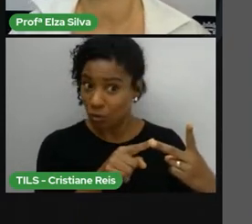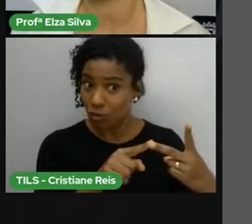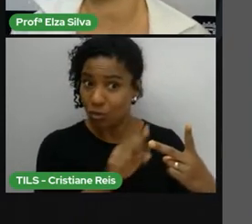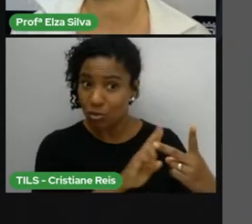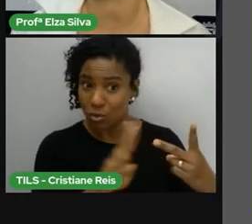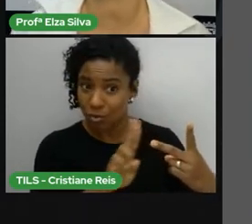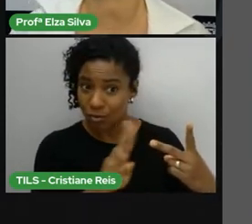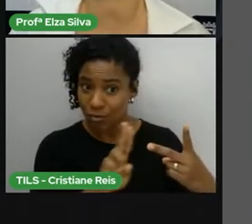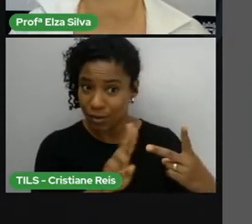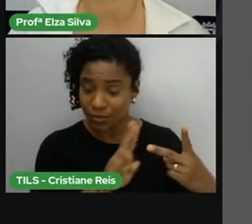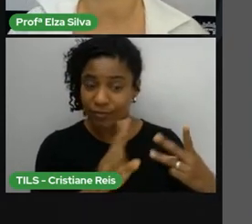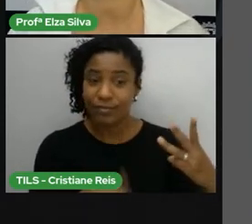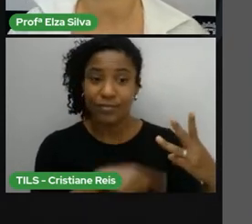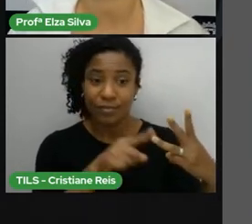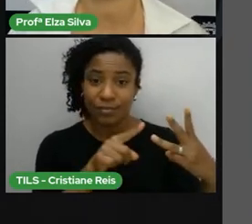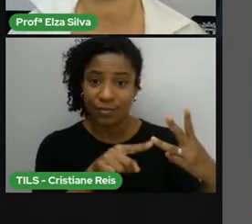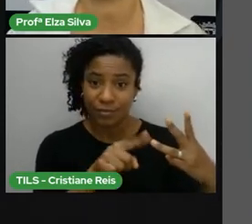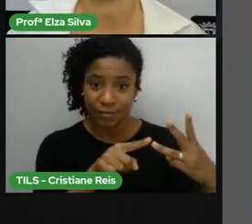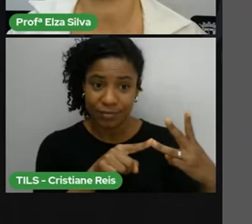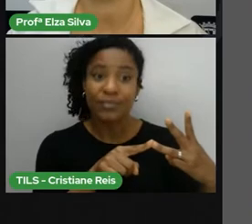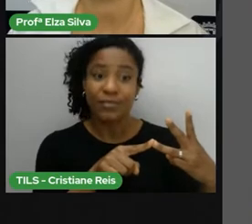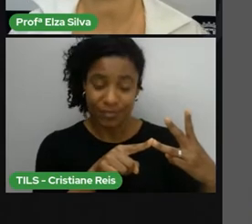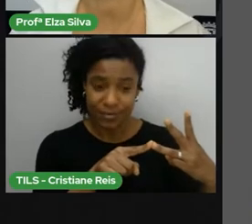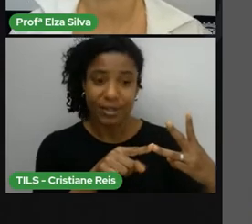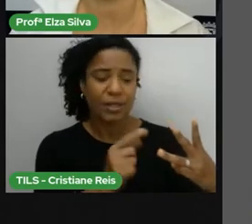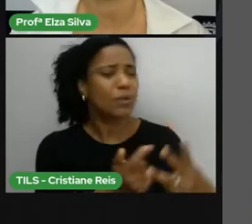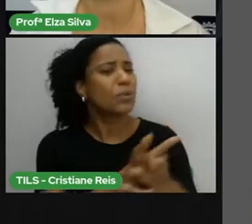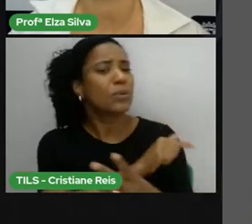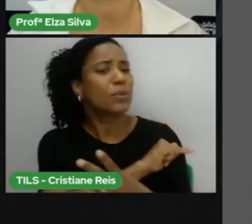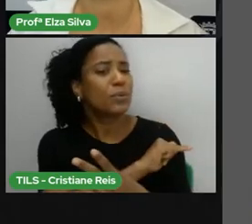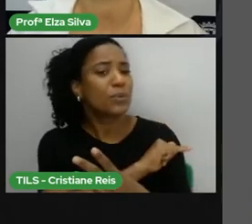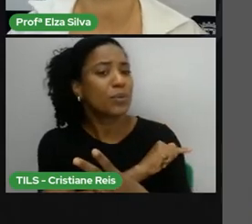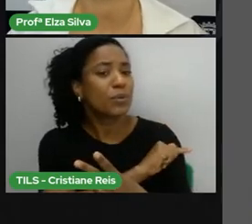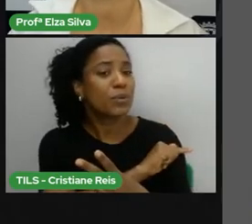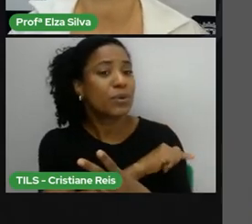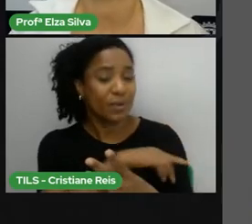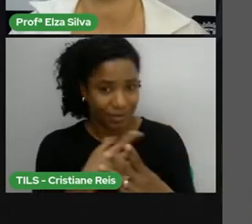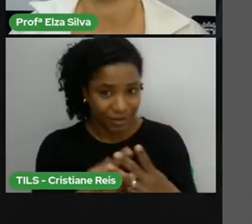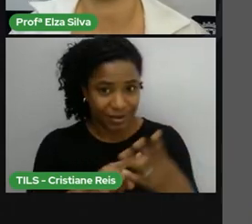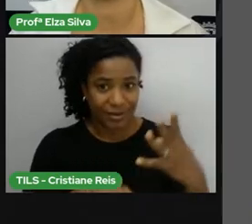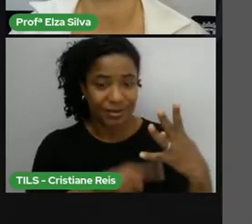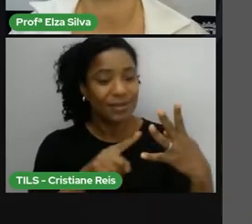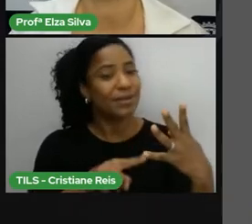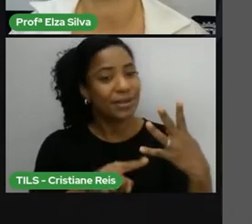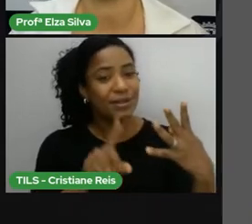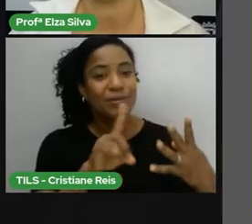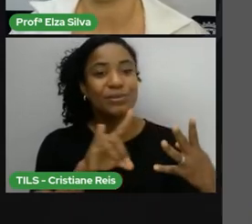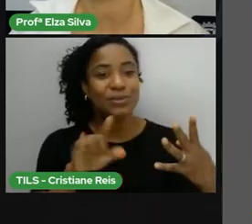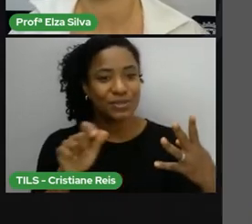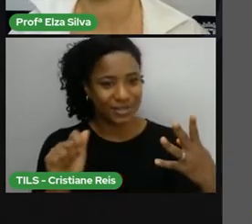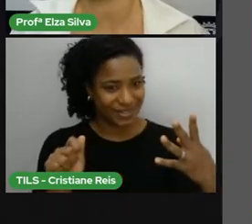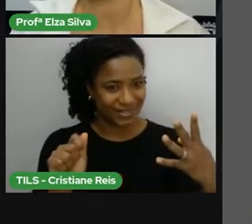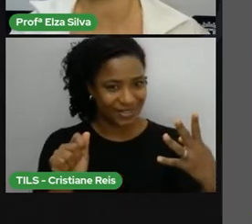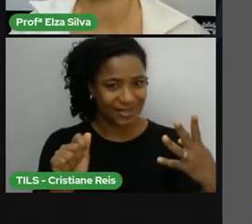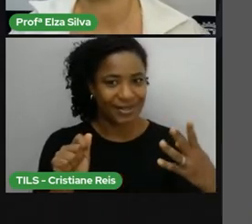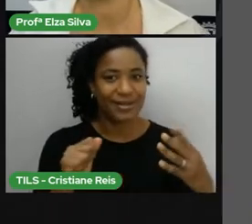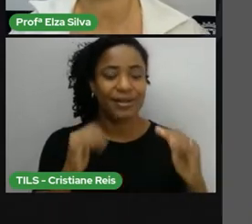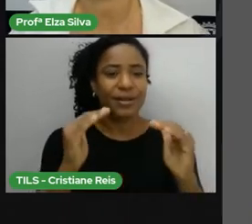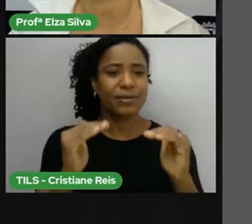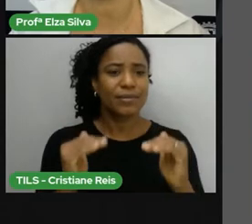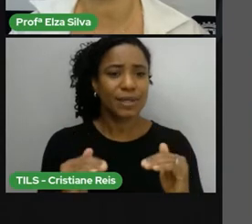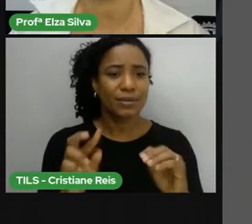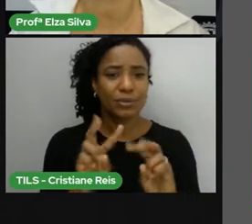a série que você estuda, great, e a data da aula de hoje, date. Abaixo,